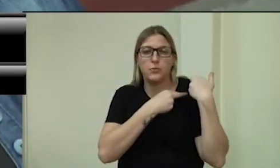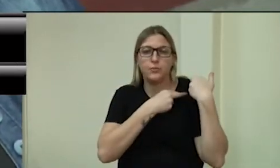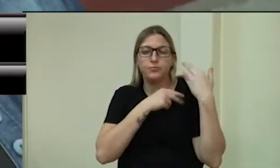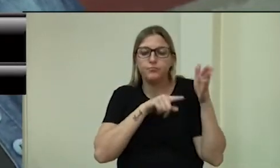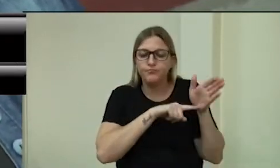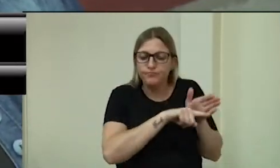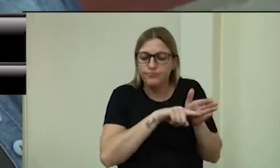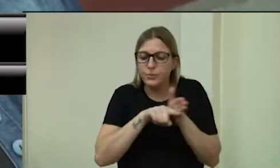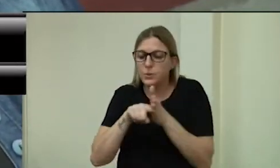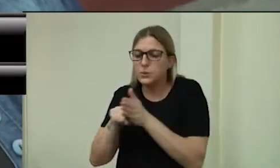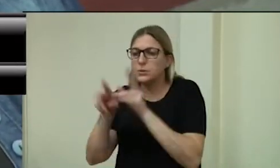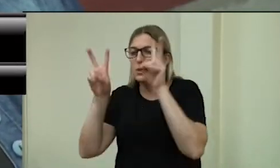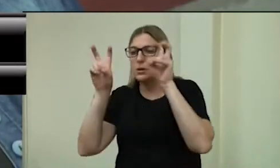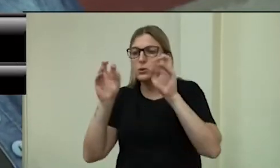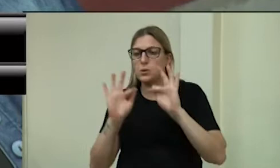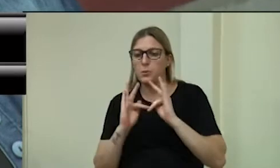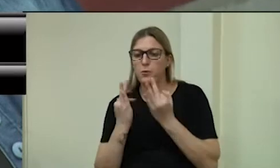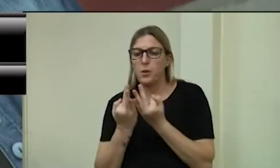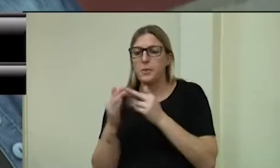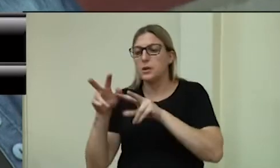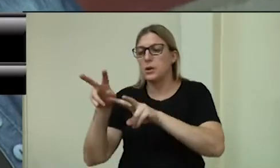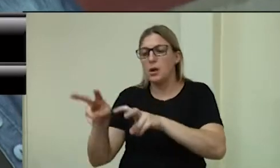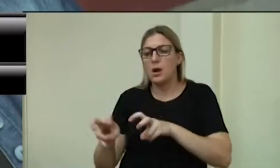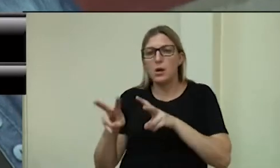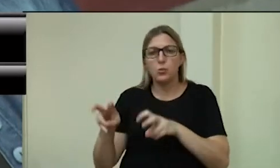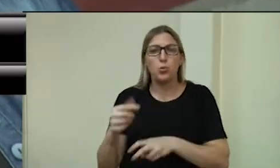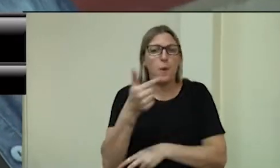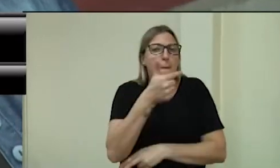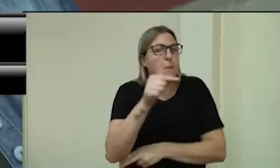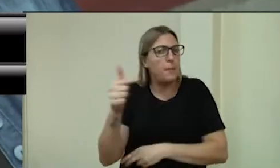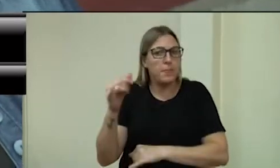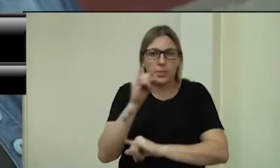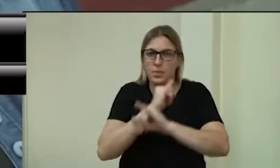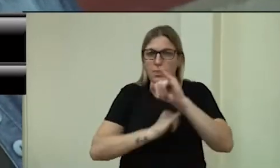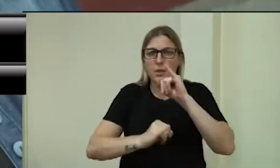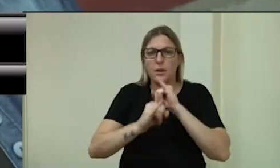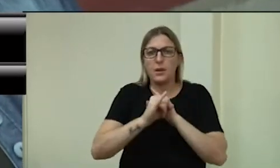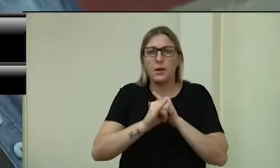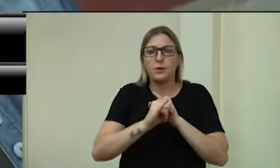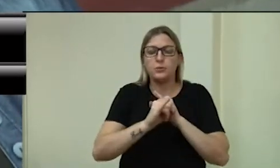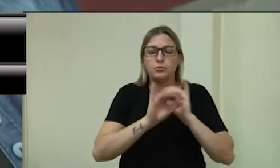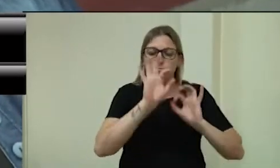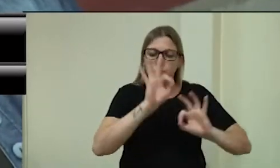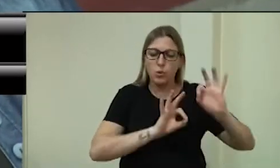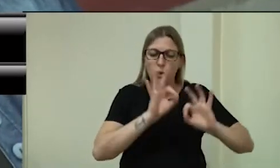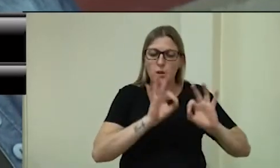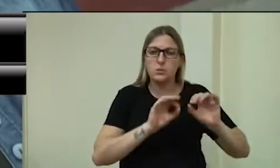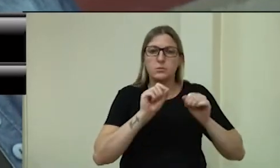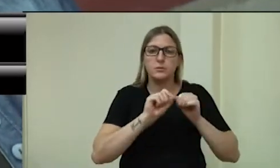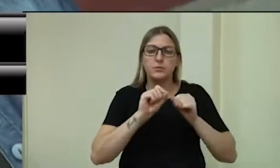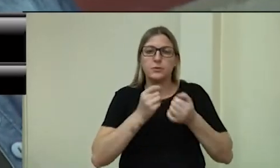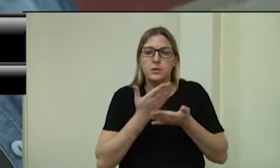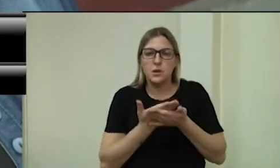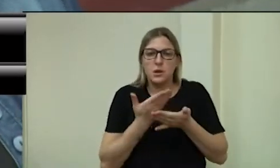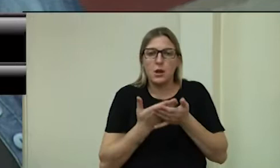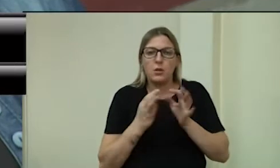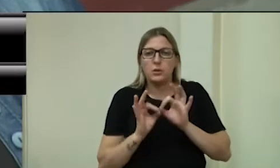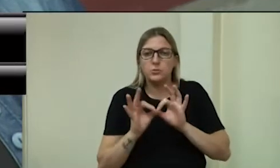levantamento das famílias agricultoras sem acesso à internet para a realização das aulas remotas.